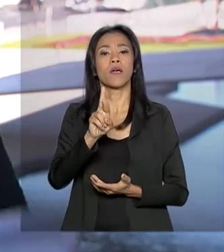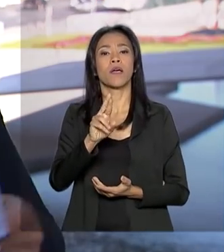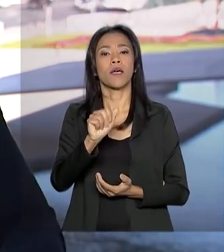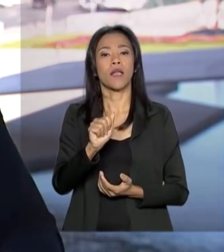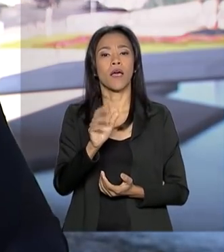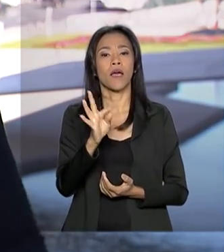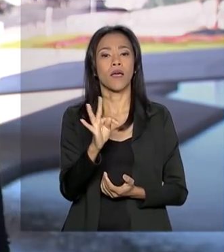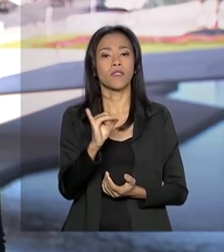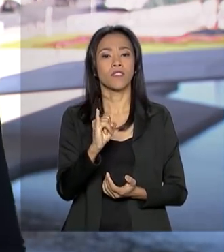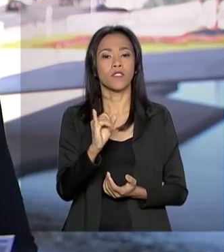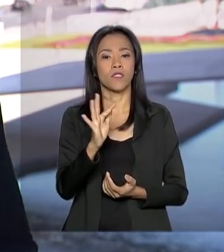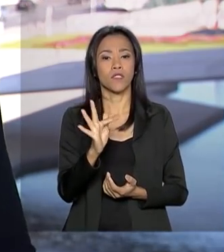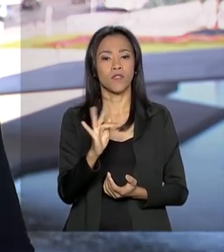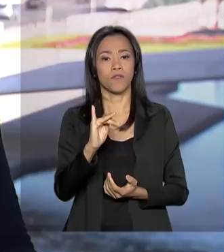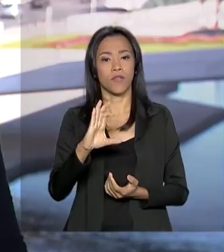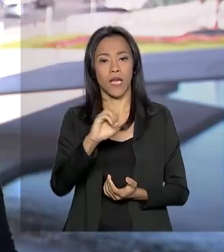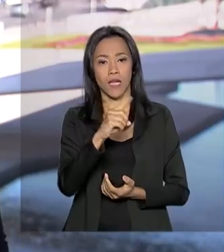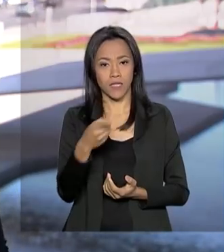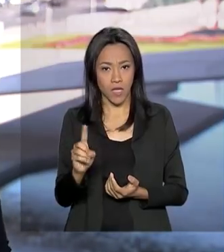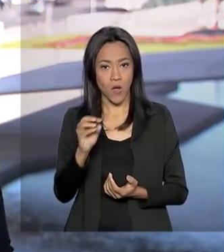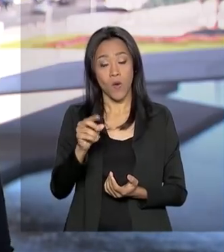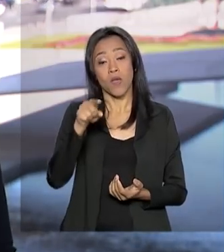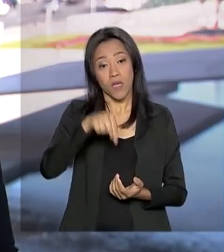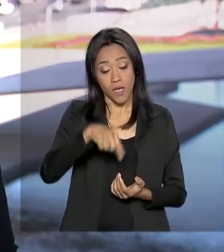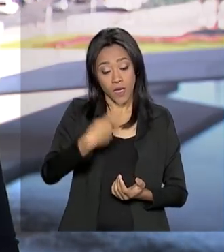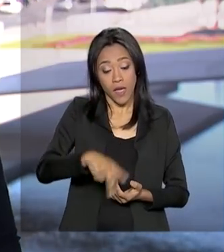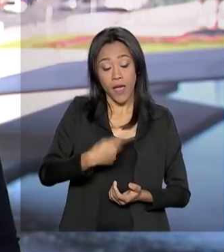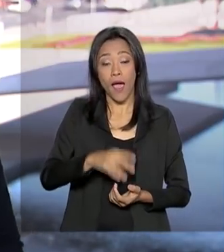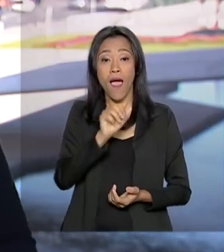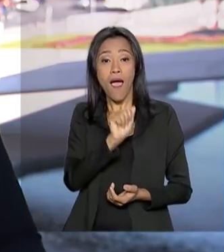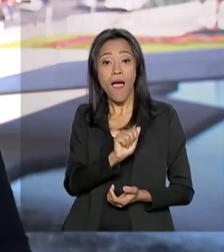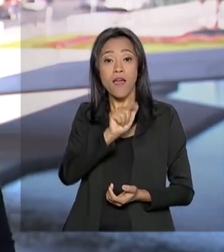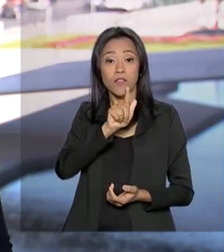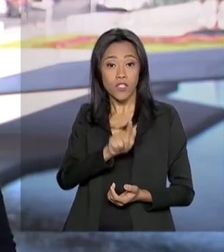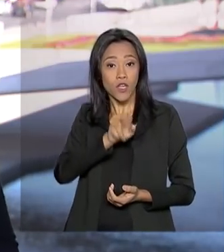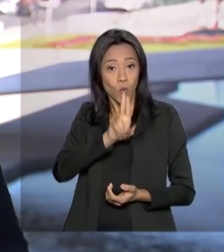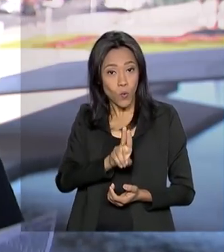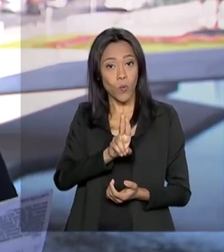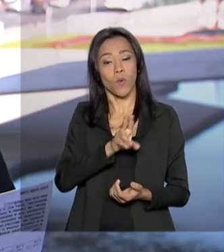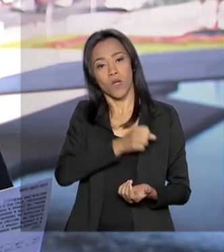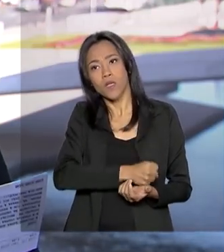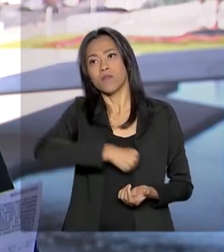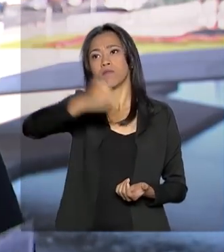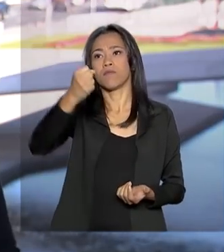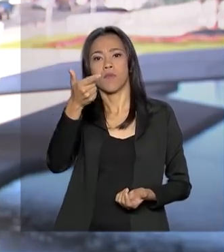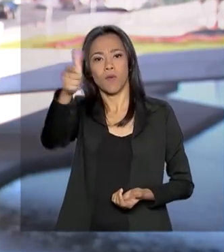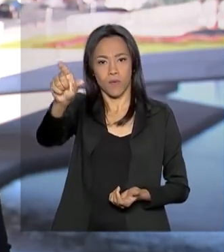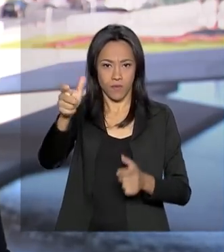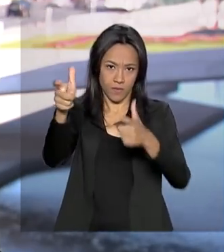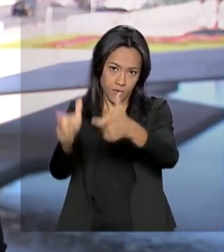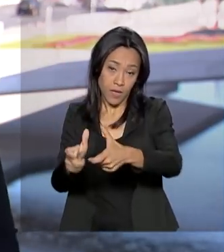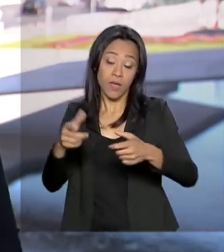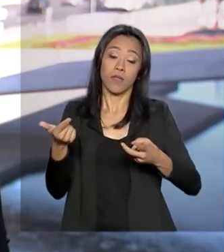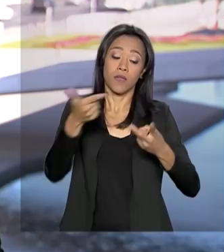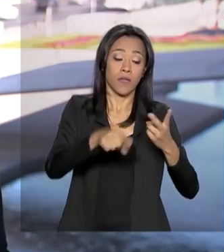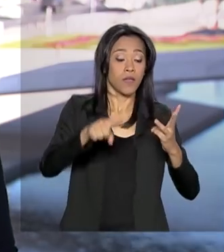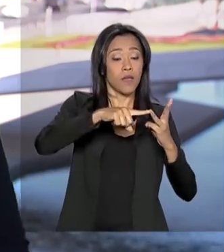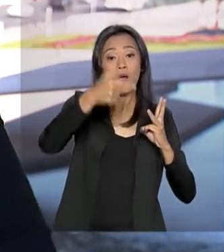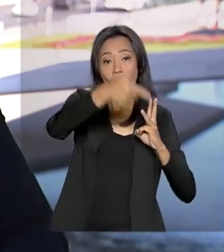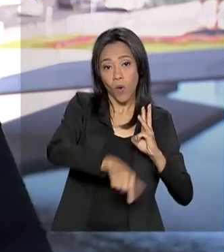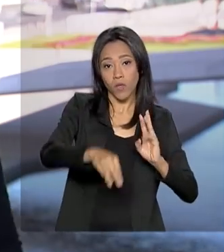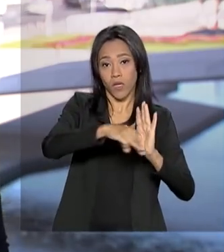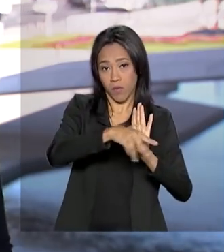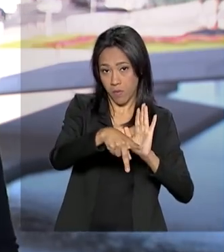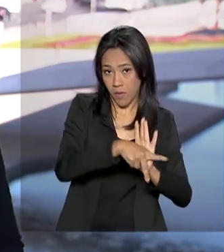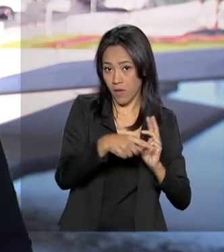servidores e empregados cedidos à AGU, que é a Advocacia Geral da União. E, por último, a terceira medida aprovada trata do programa